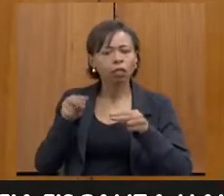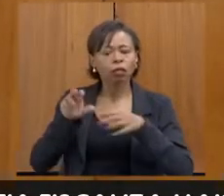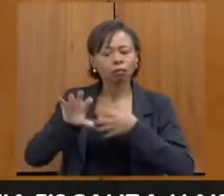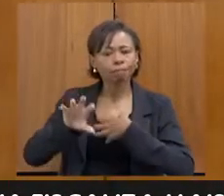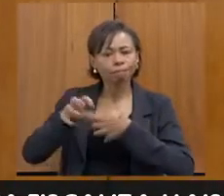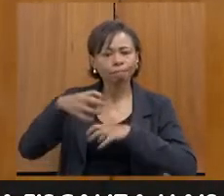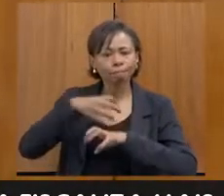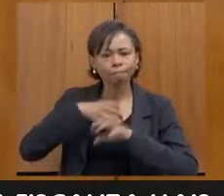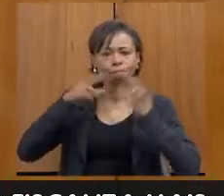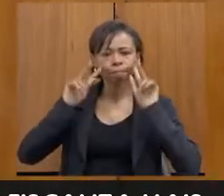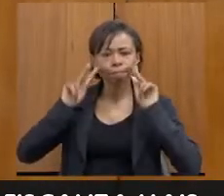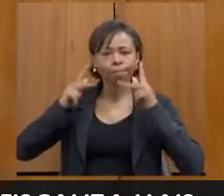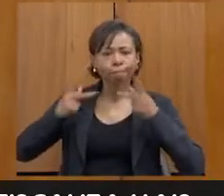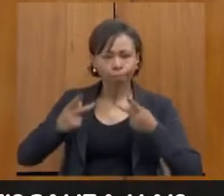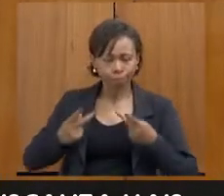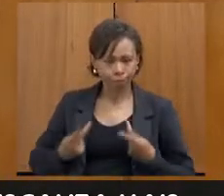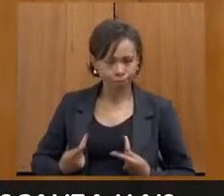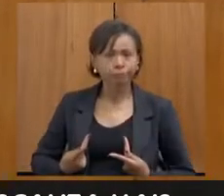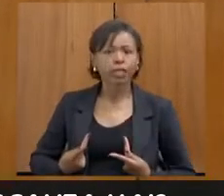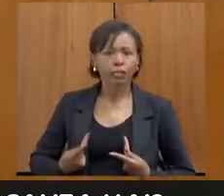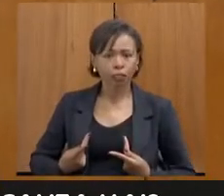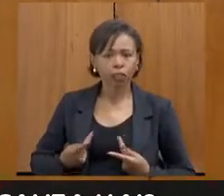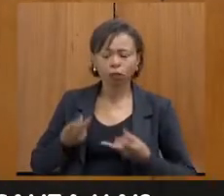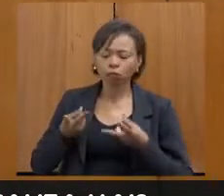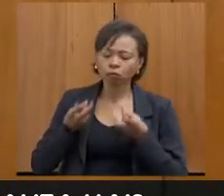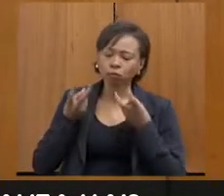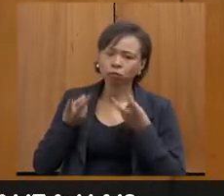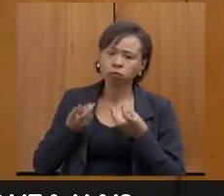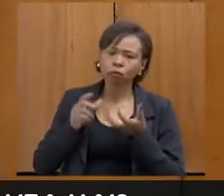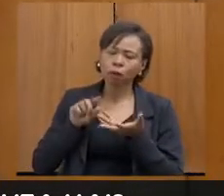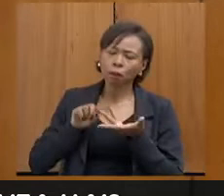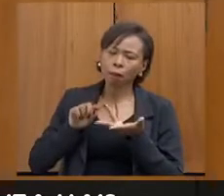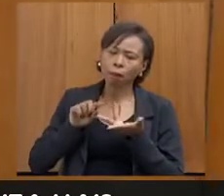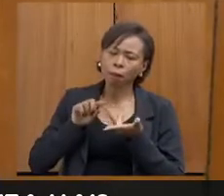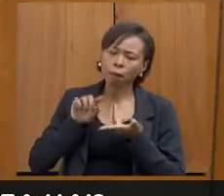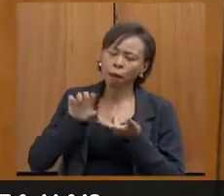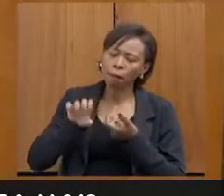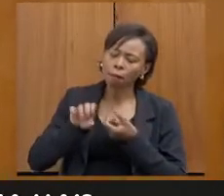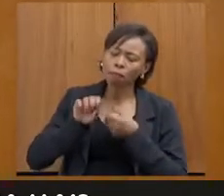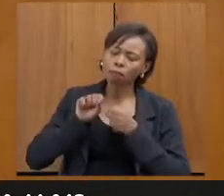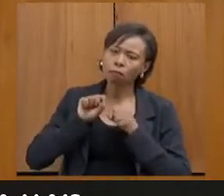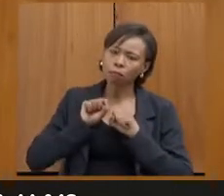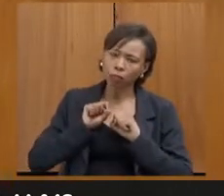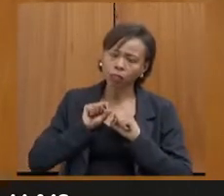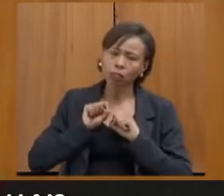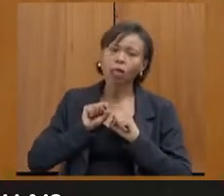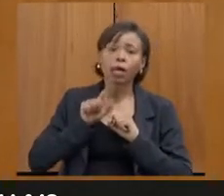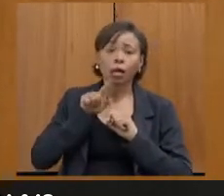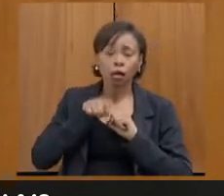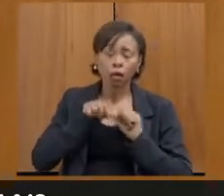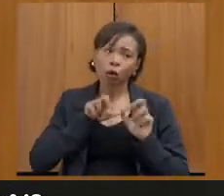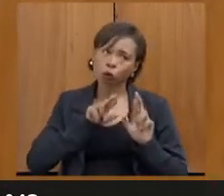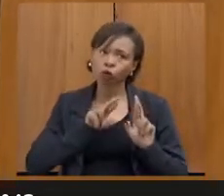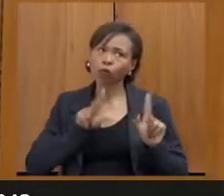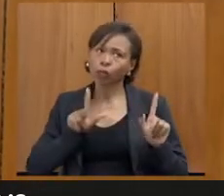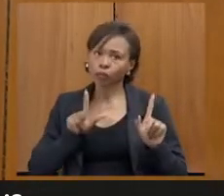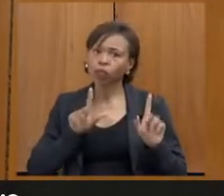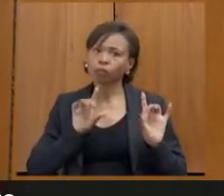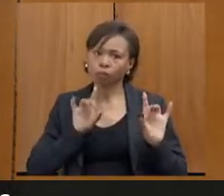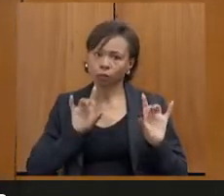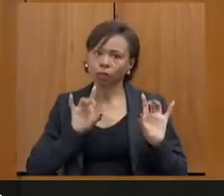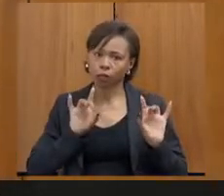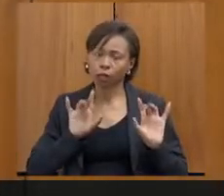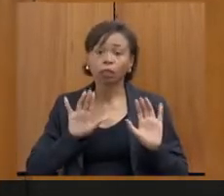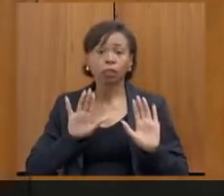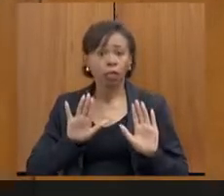mas que a gente é próprio do profissional de escuta e tal, e ser da instituição. Isso tem um peso diferente. A gente sabe que,